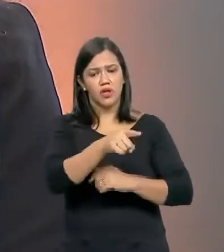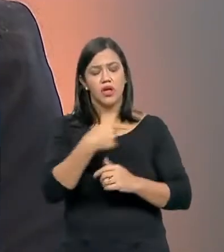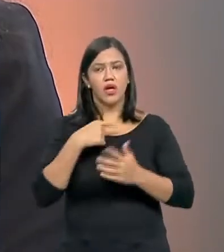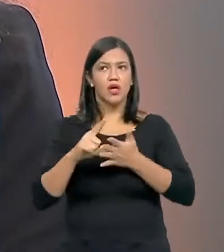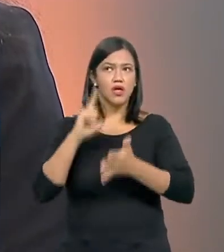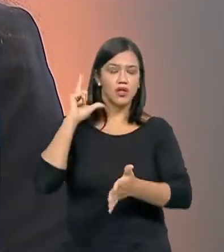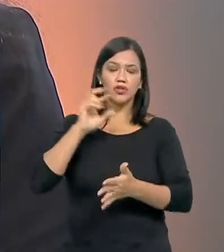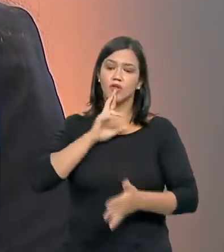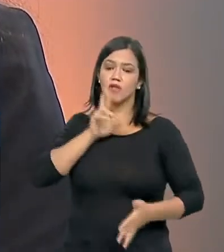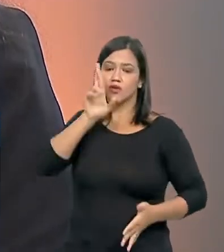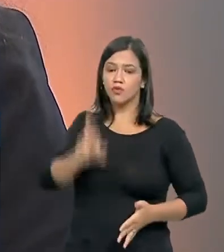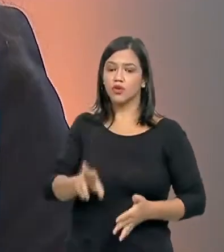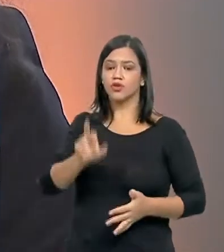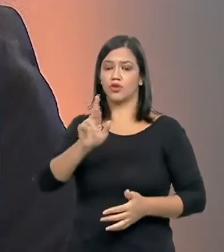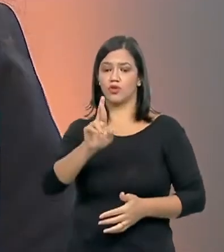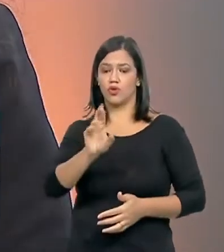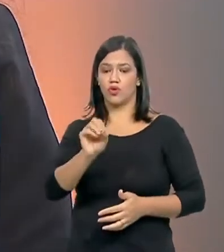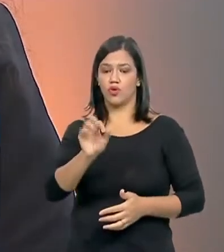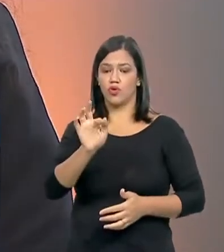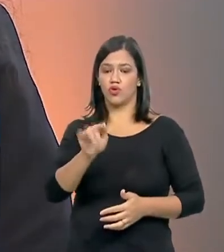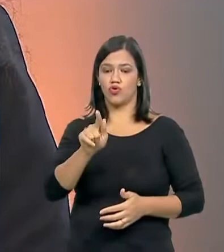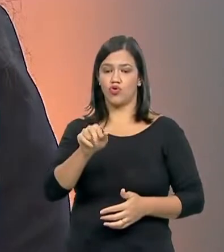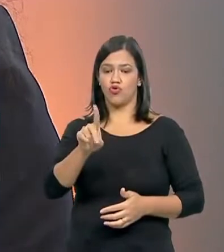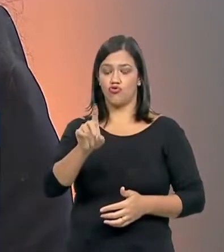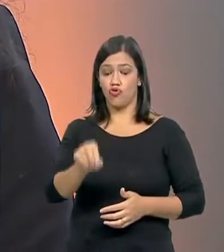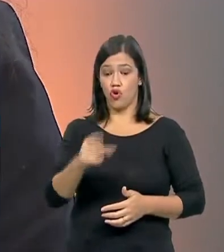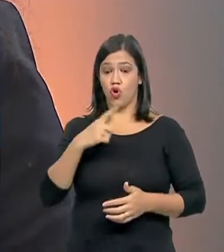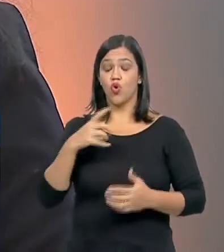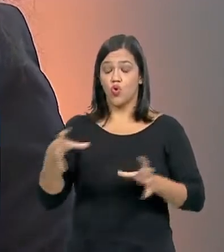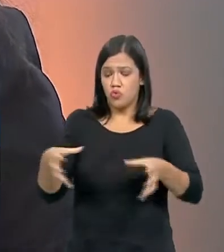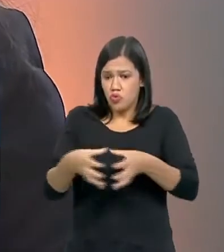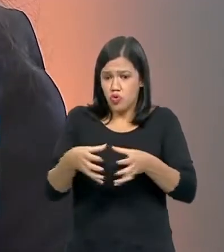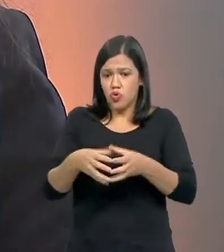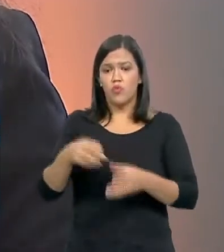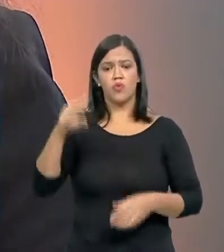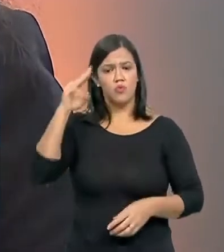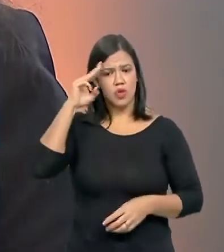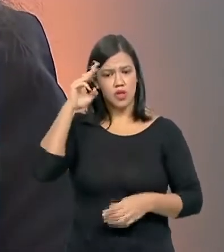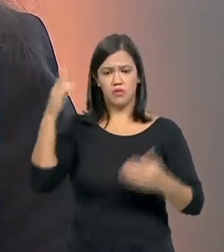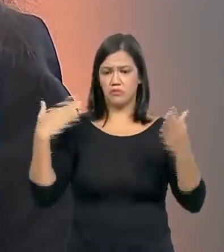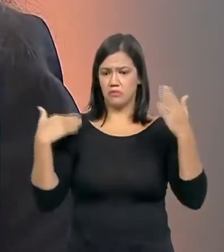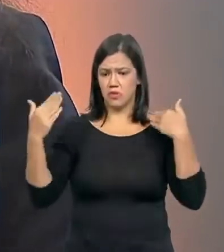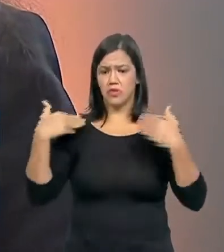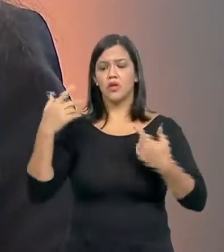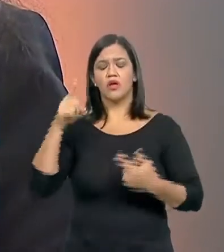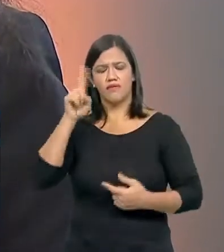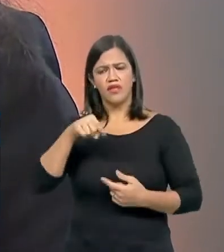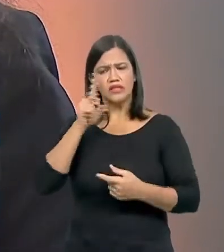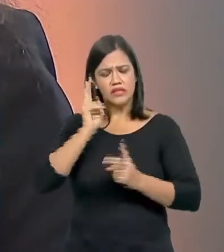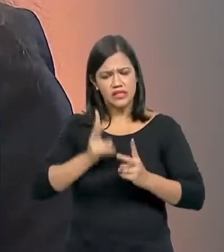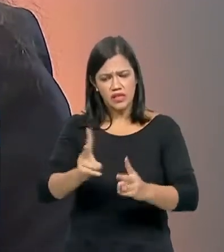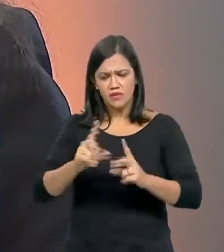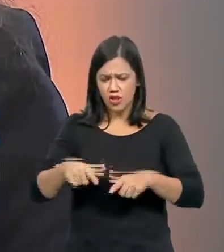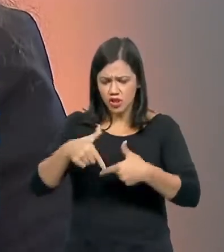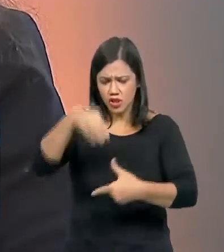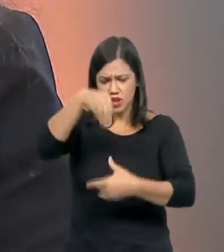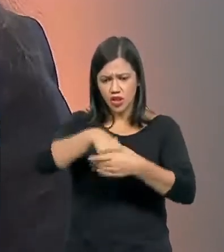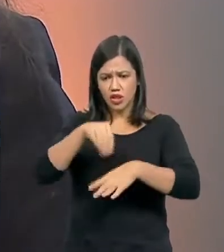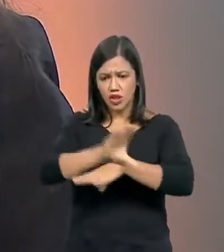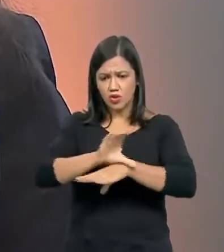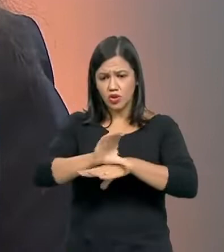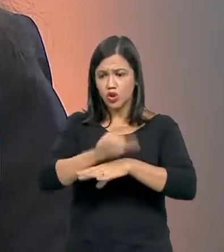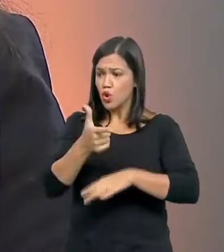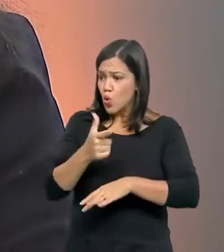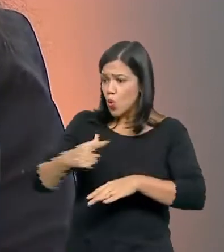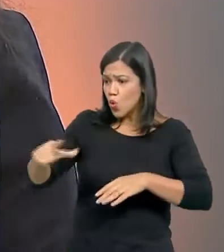que o senhor deu para o Rodolfo. Porque o senhor falou que as Forças Armadas vão sempre agir dentro da Constituição, mas que seria muito importante que os